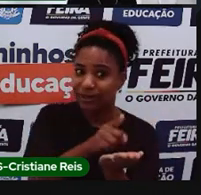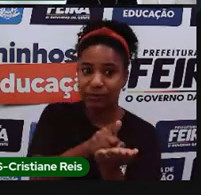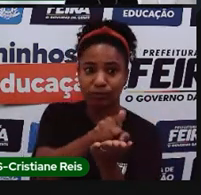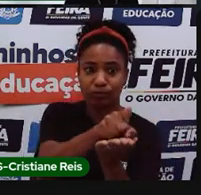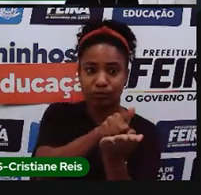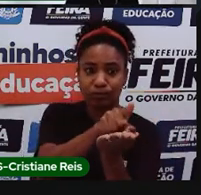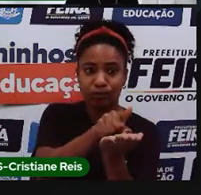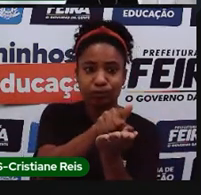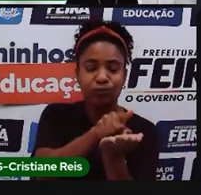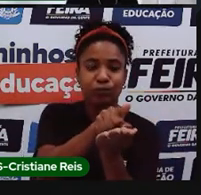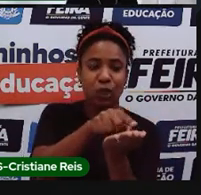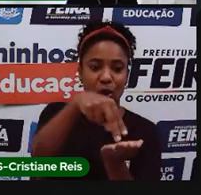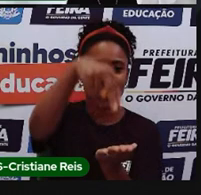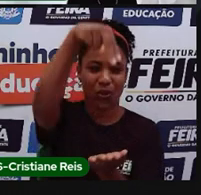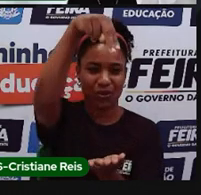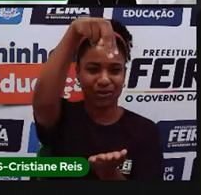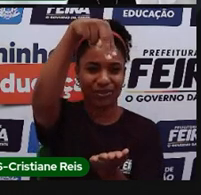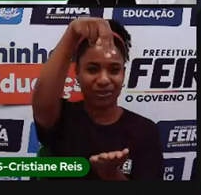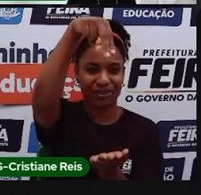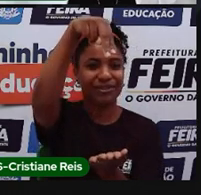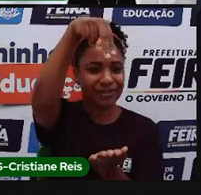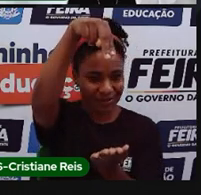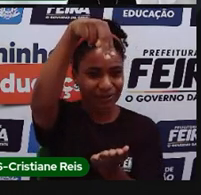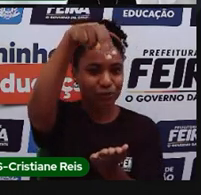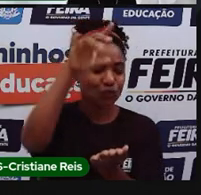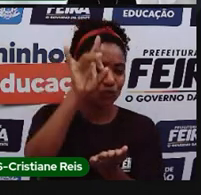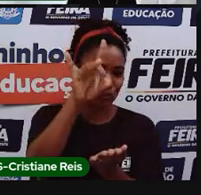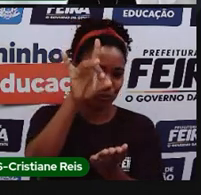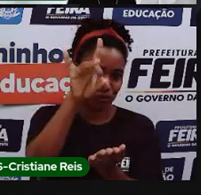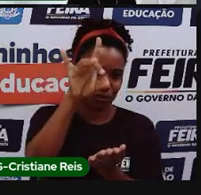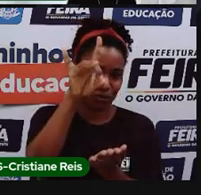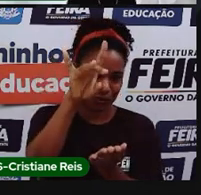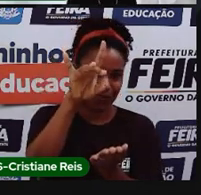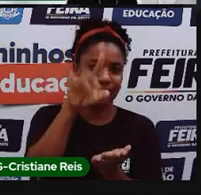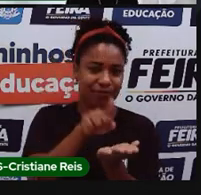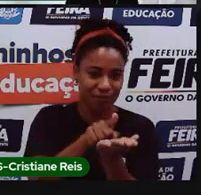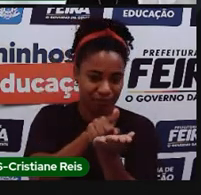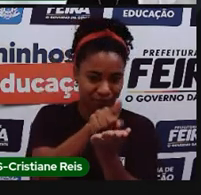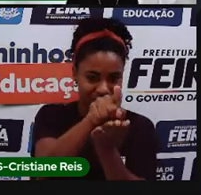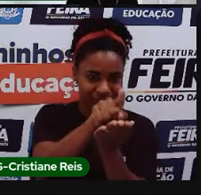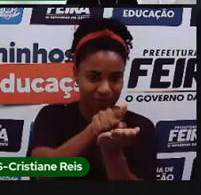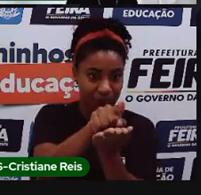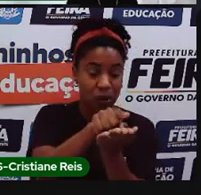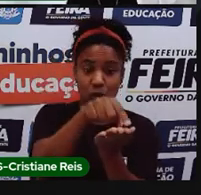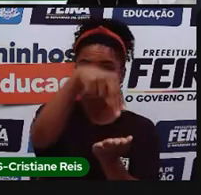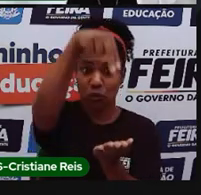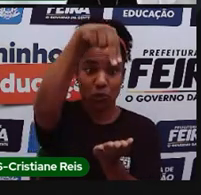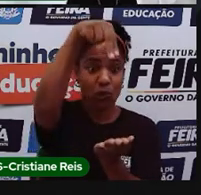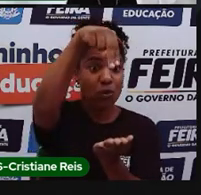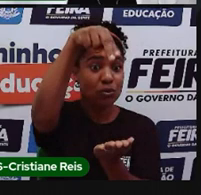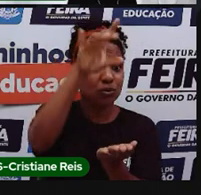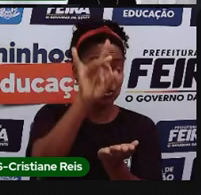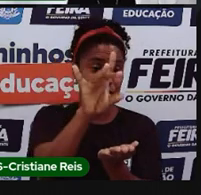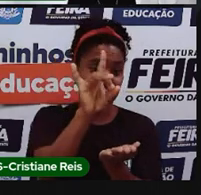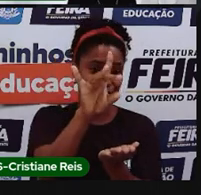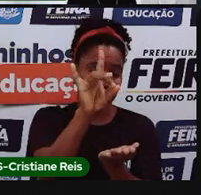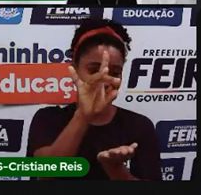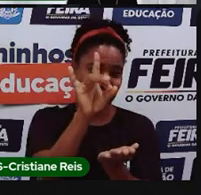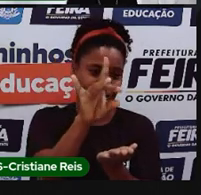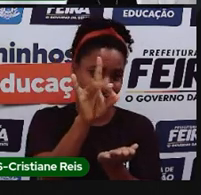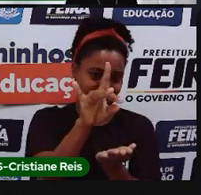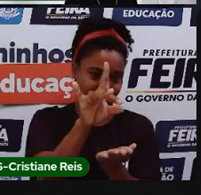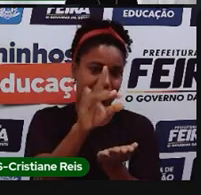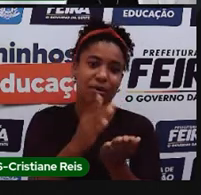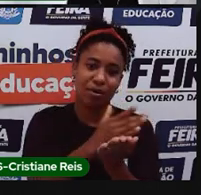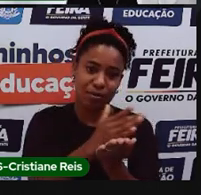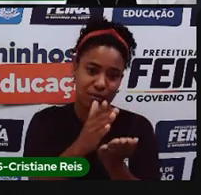cima. Então, significa que é essa posição aqui, né, essa parte aqui é o norte do meu